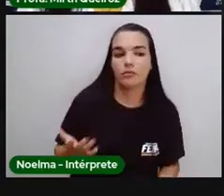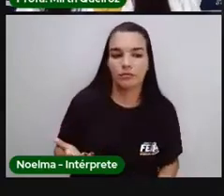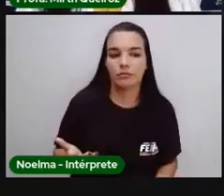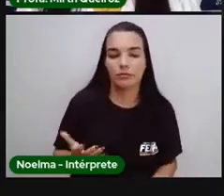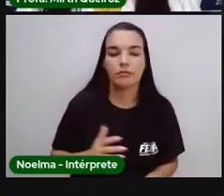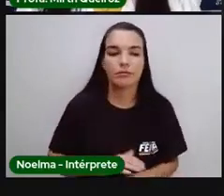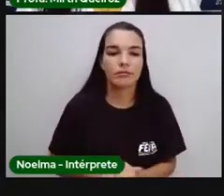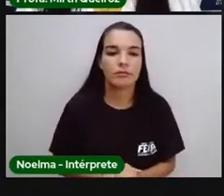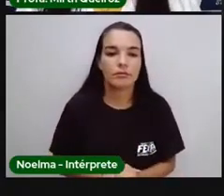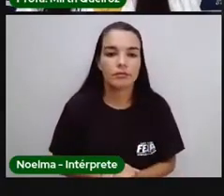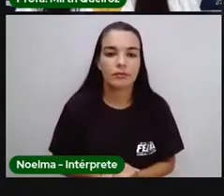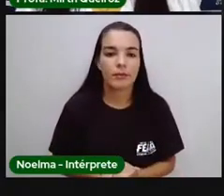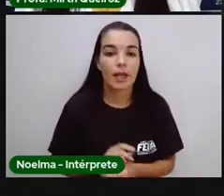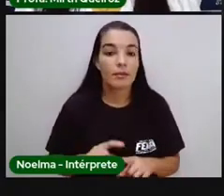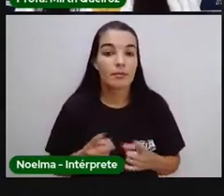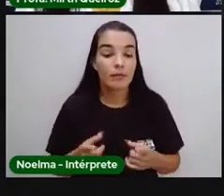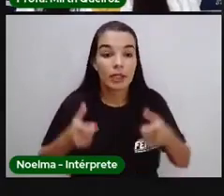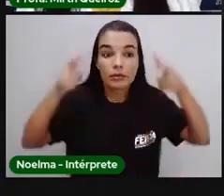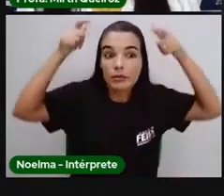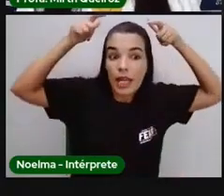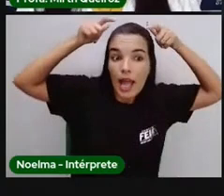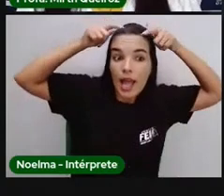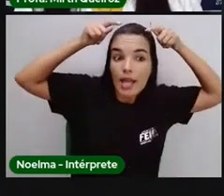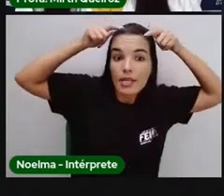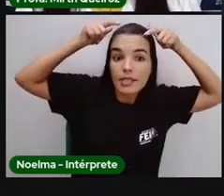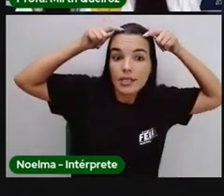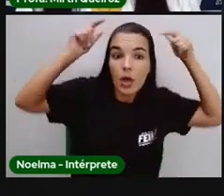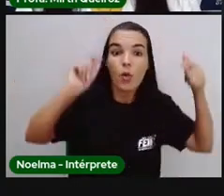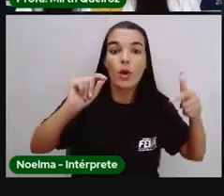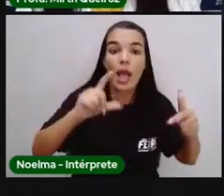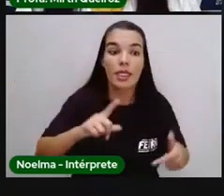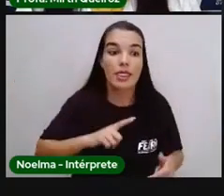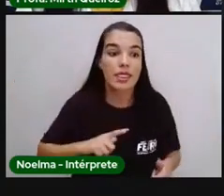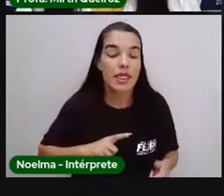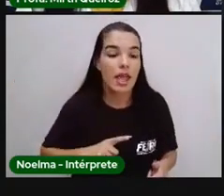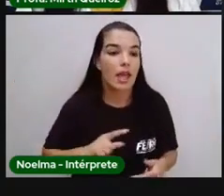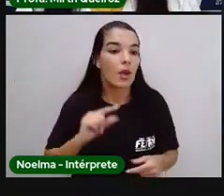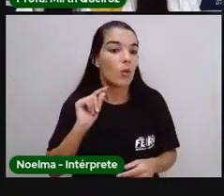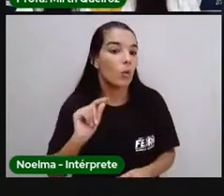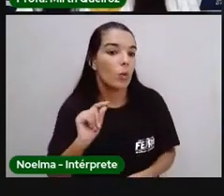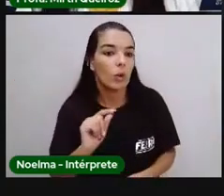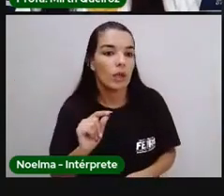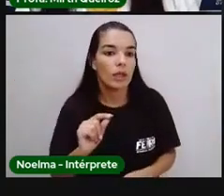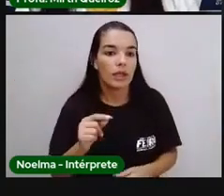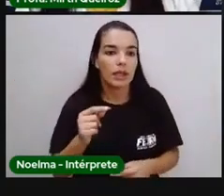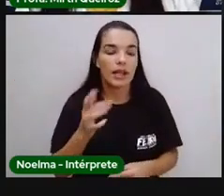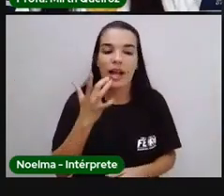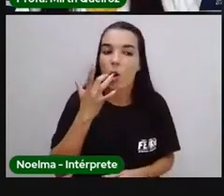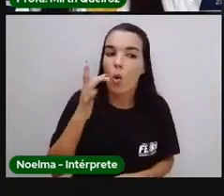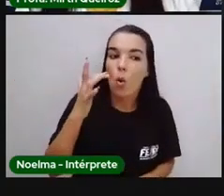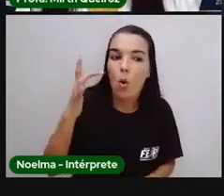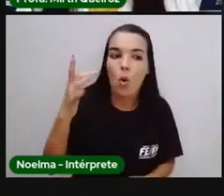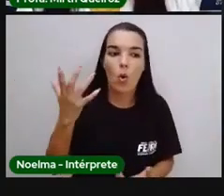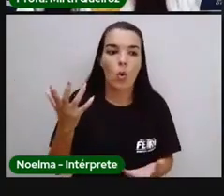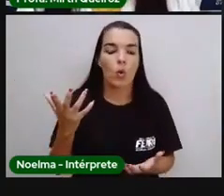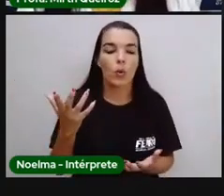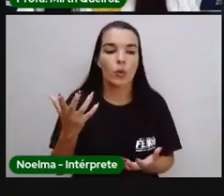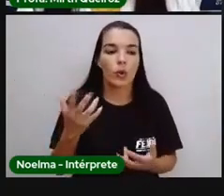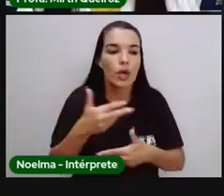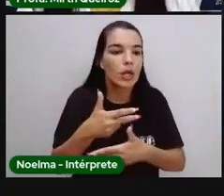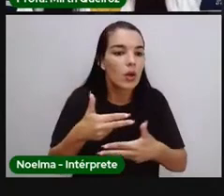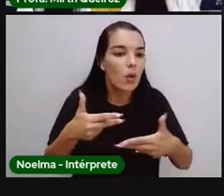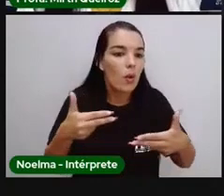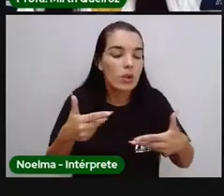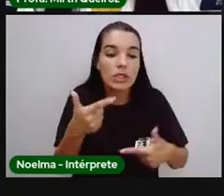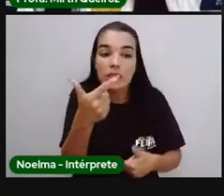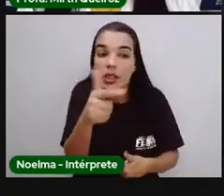fiéis. Já para os reis, obter matérias-primas, metais preciosos e produtos